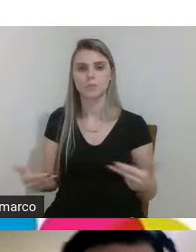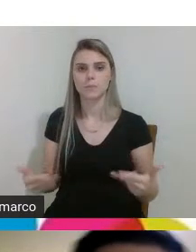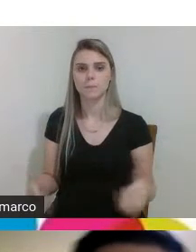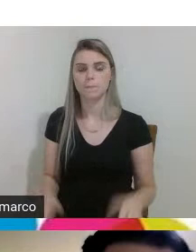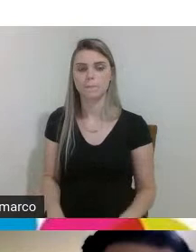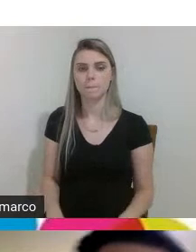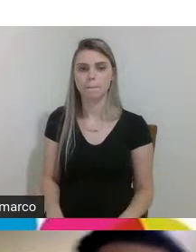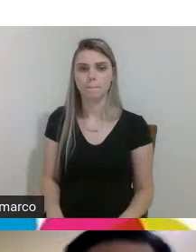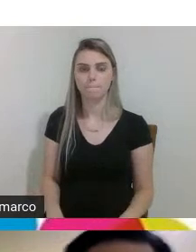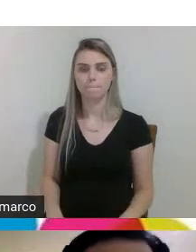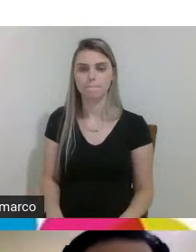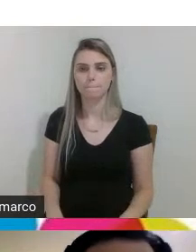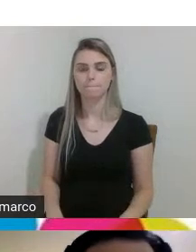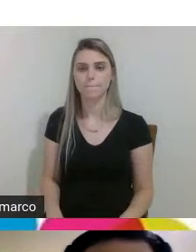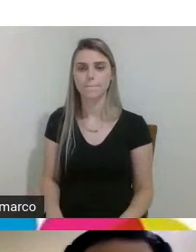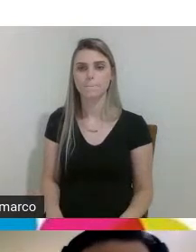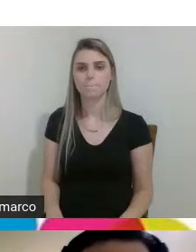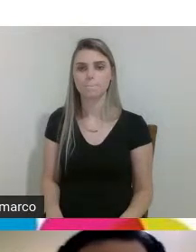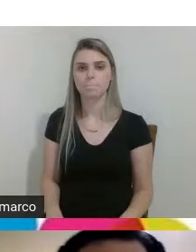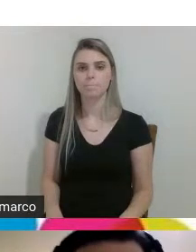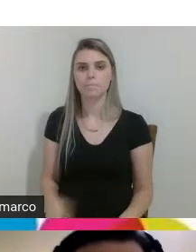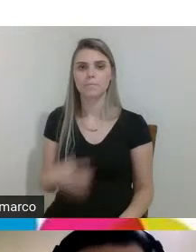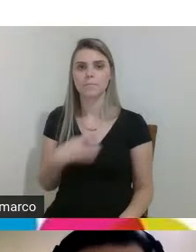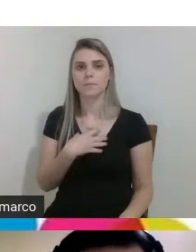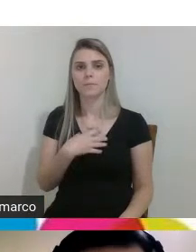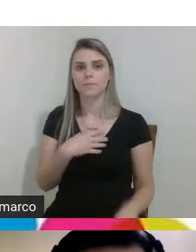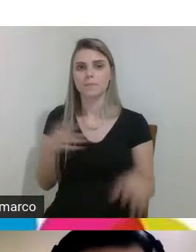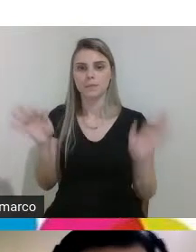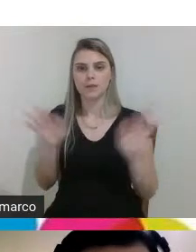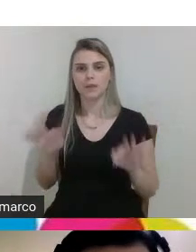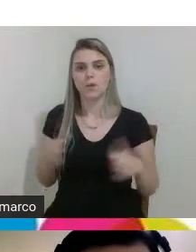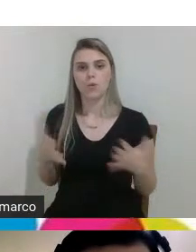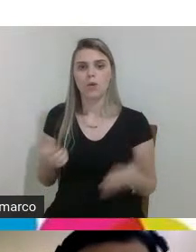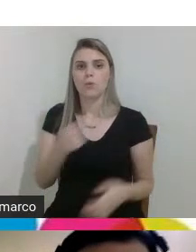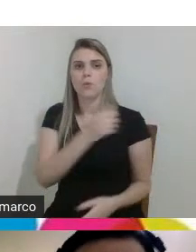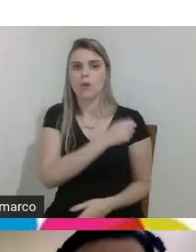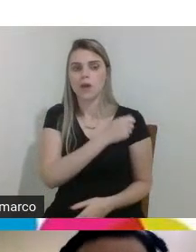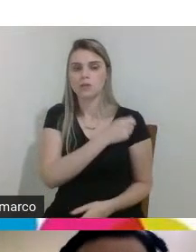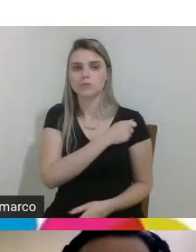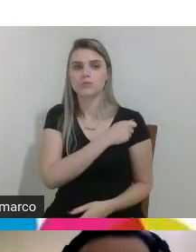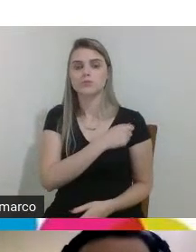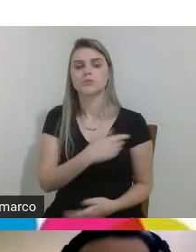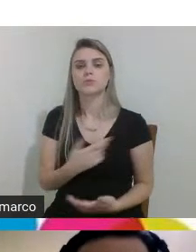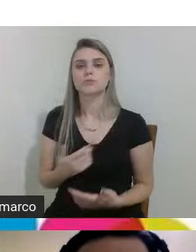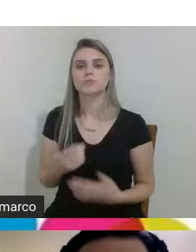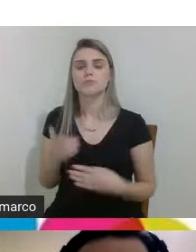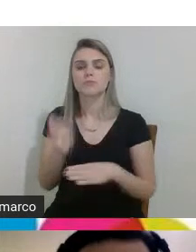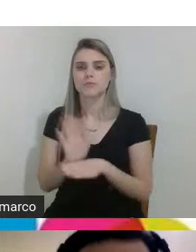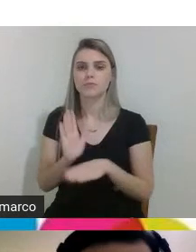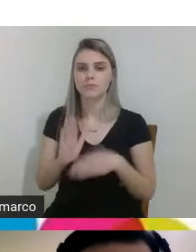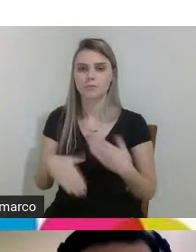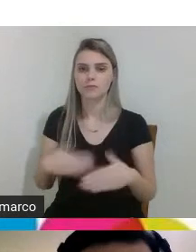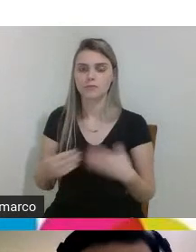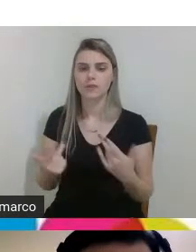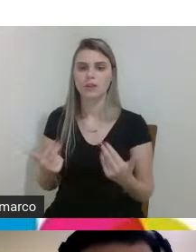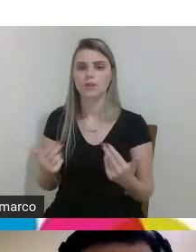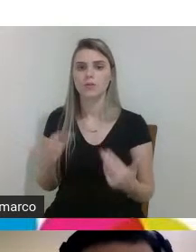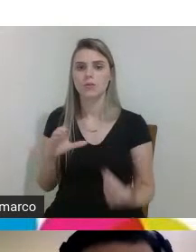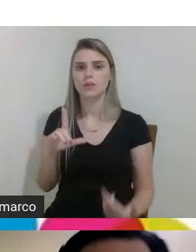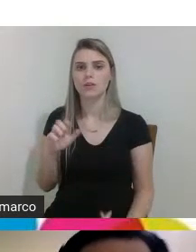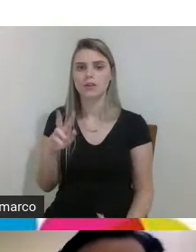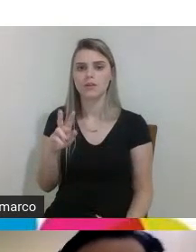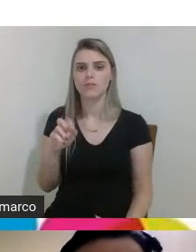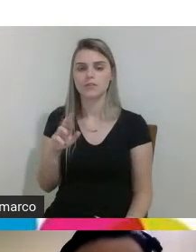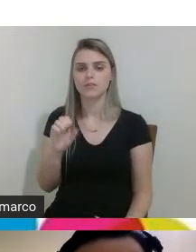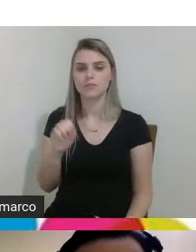e a gente fica bastante feliz né quando os alunos são os protagonistas eles que desenvolvem né como o professor Cleverson comentou também